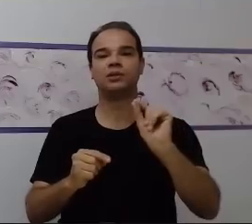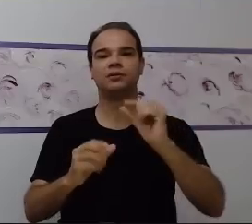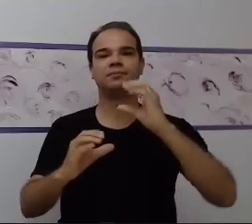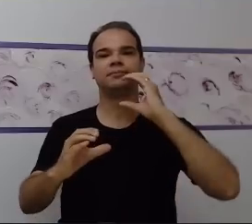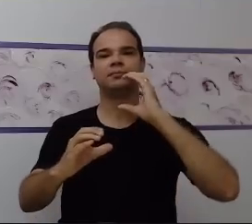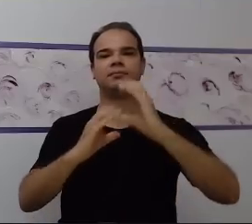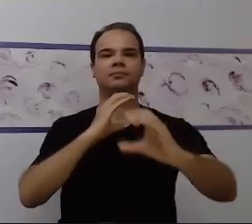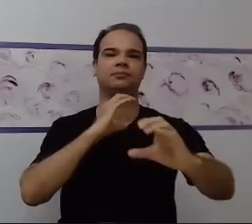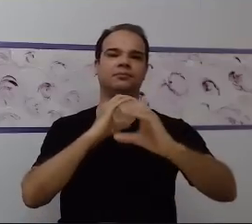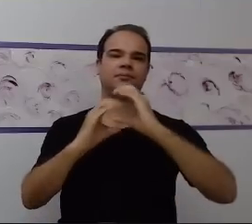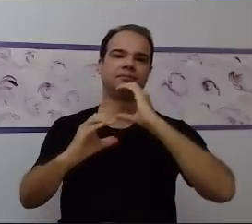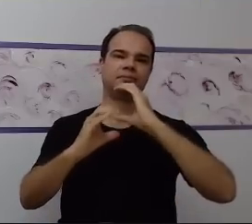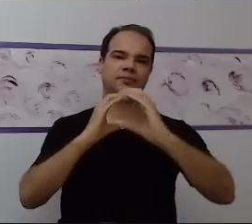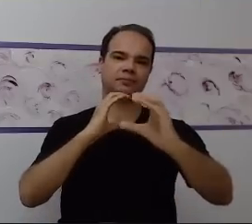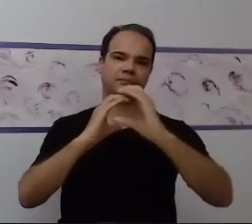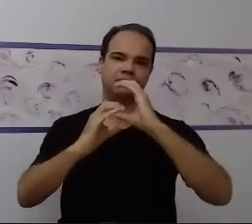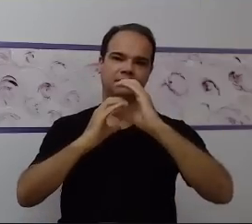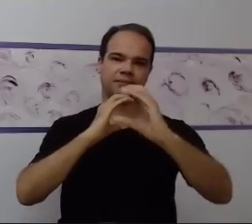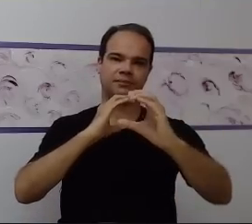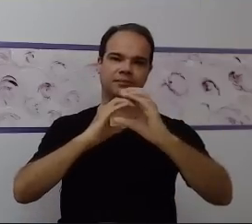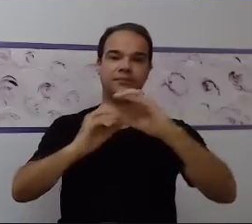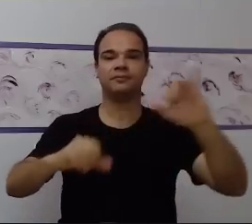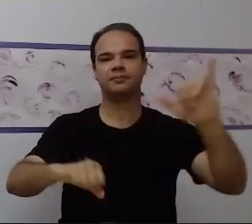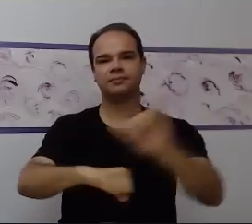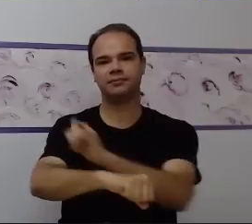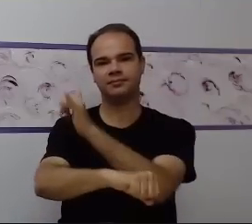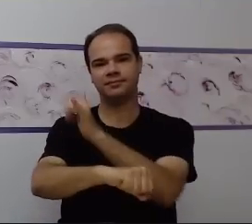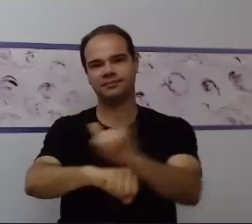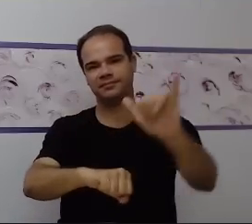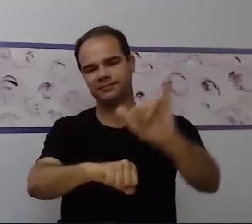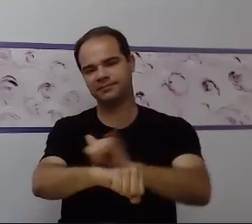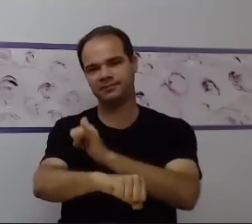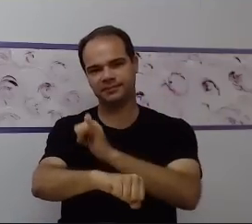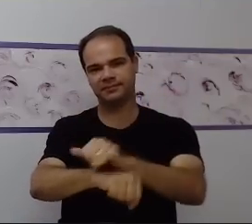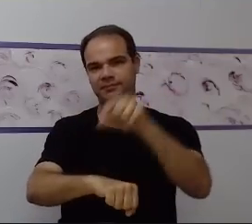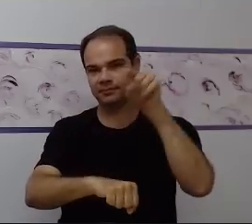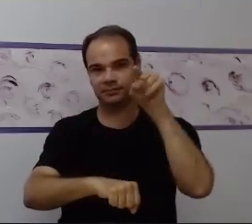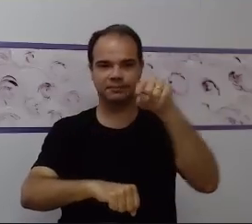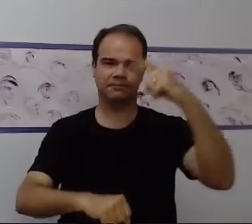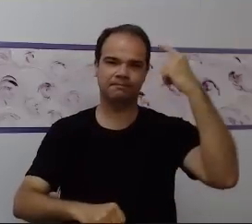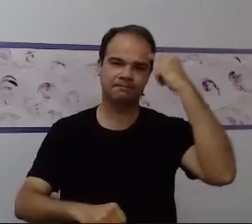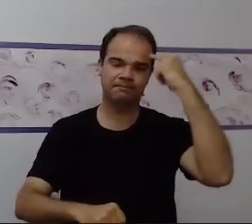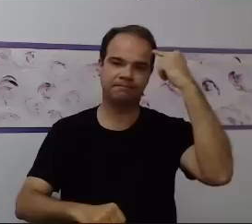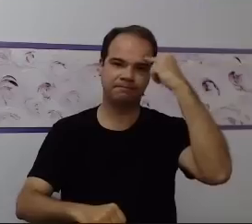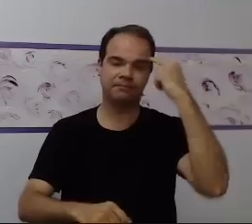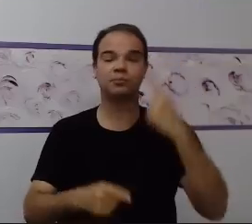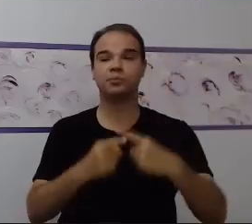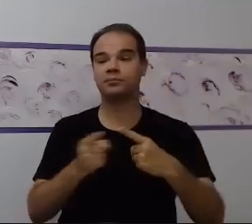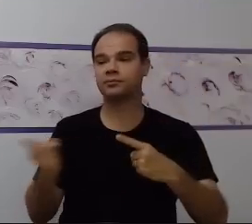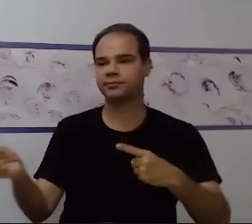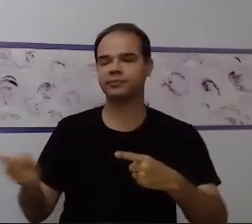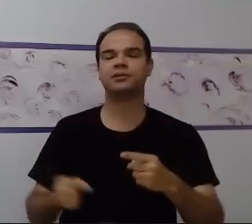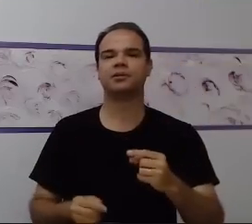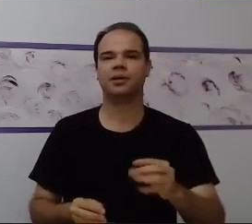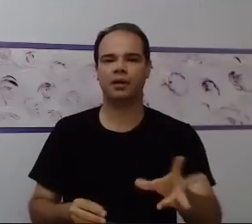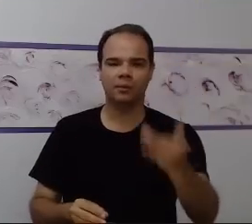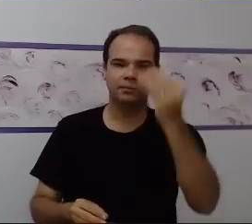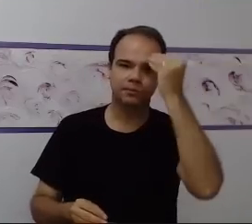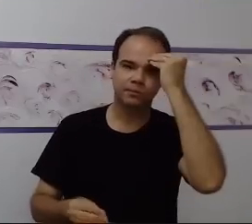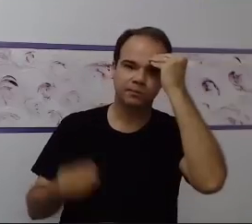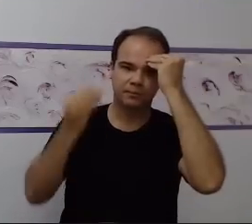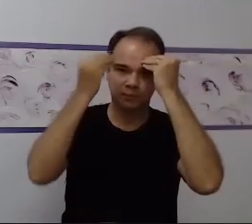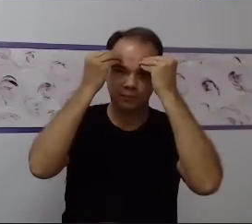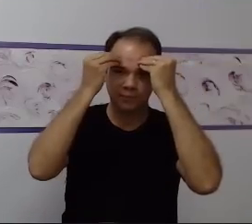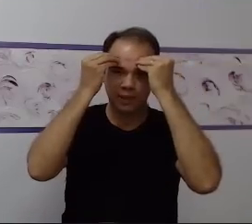está sempre enfatizando aqui. como ele processa a informação gradativamente. Quanto menos